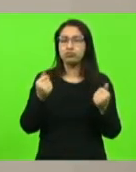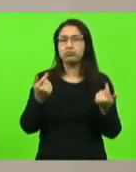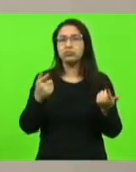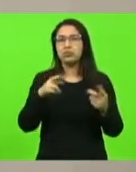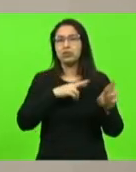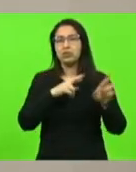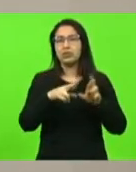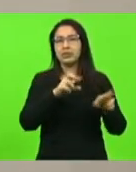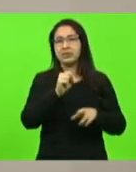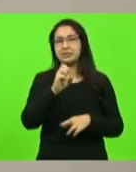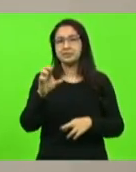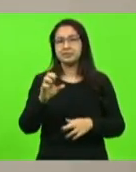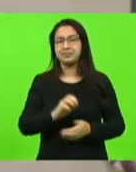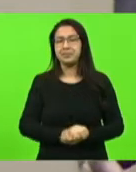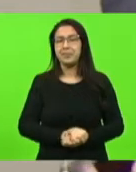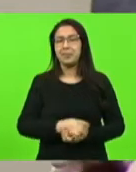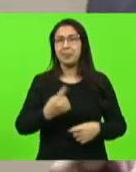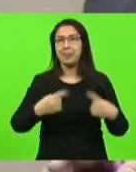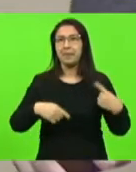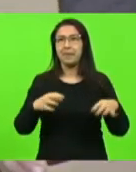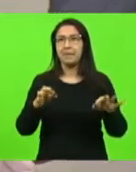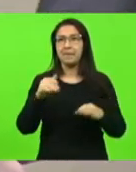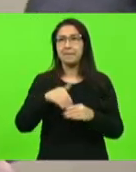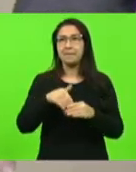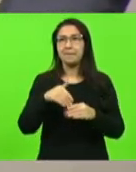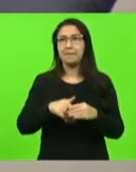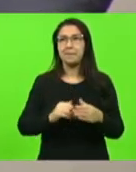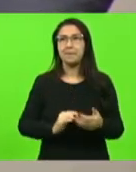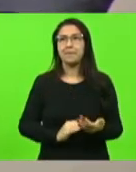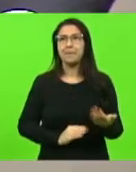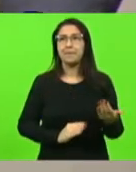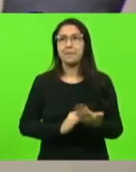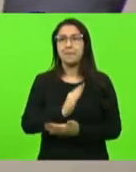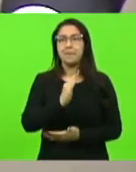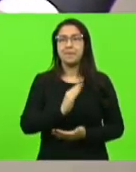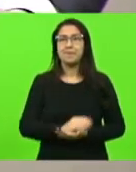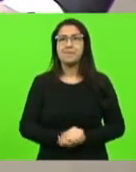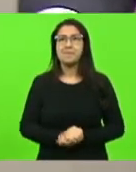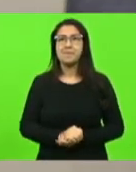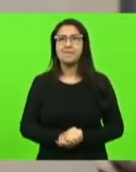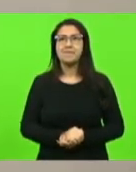Em discussão. Não havendo quem queira discutir, em votação. Aprovado.